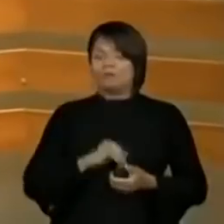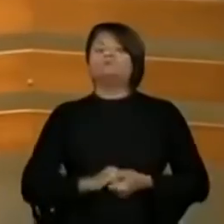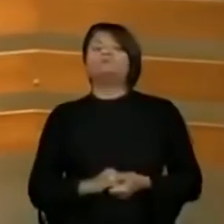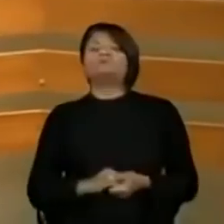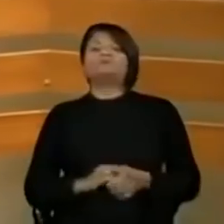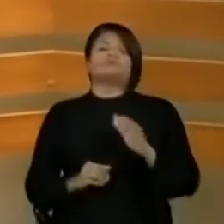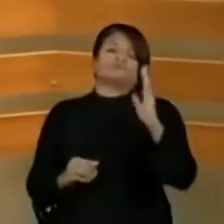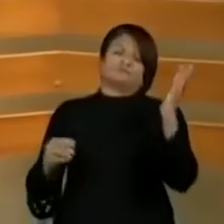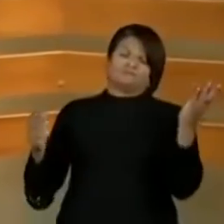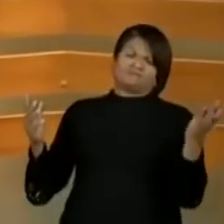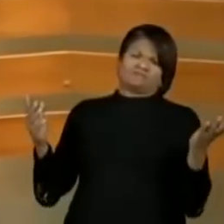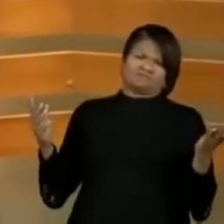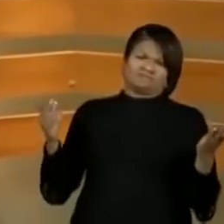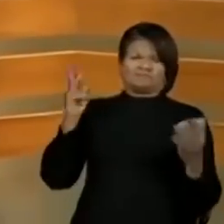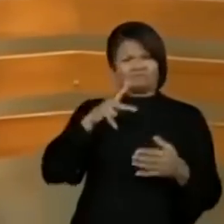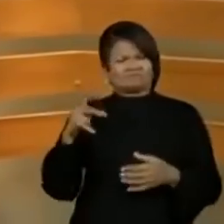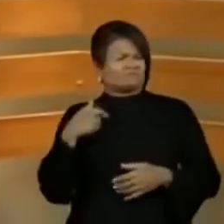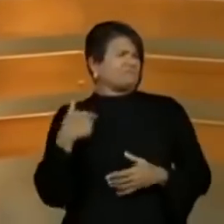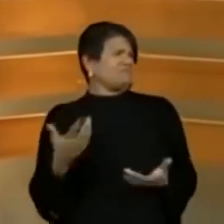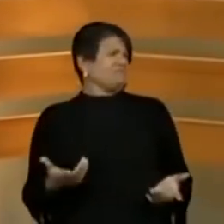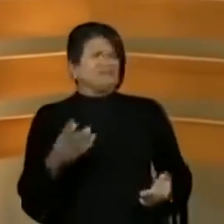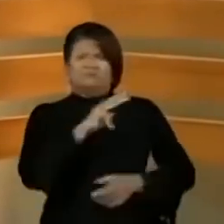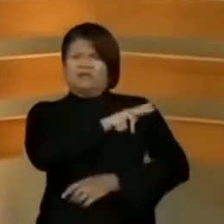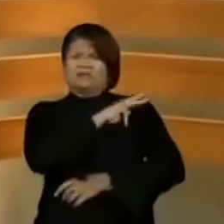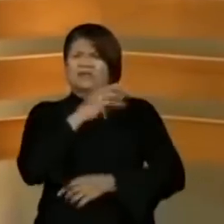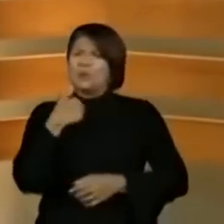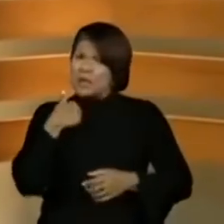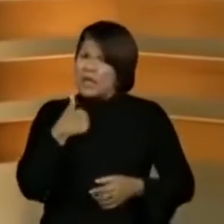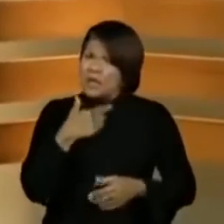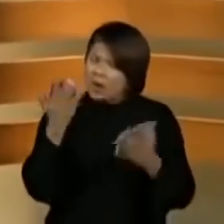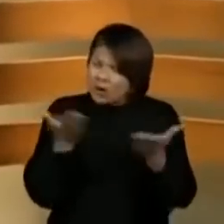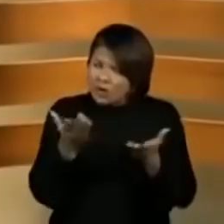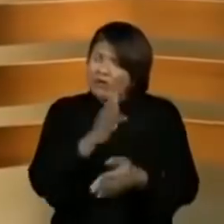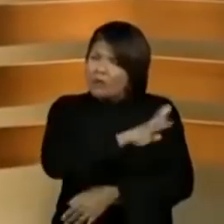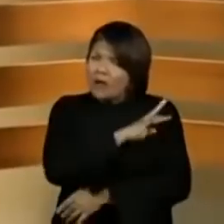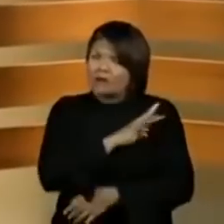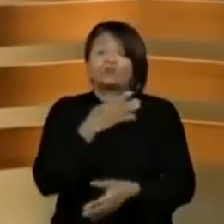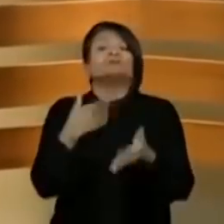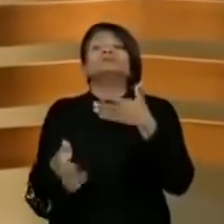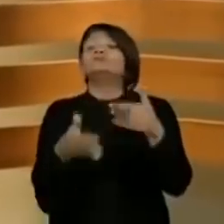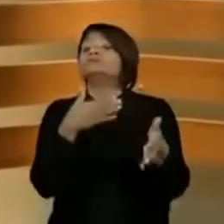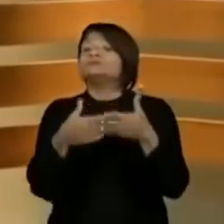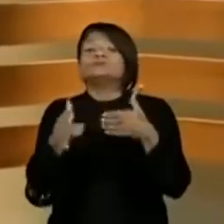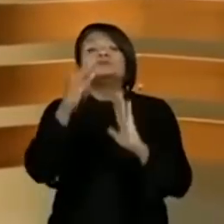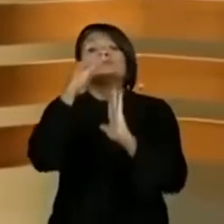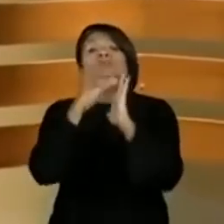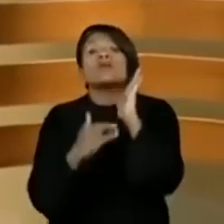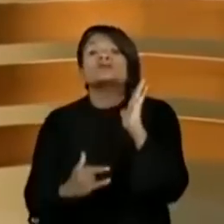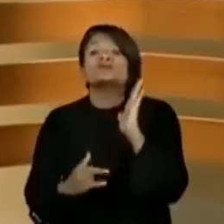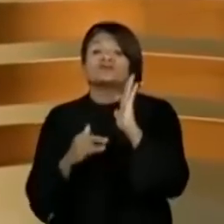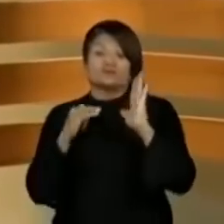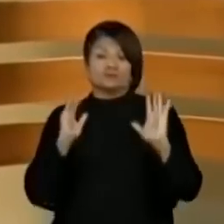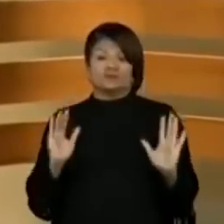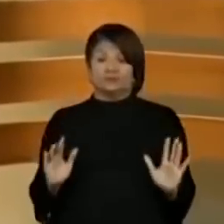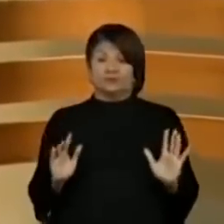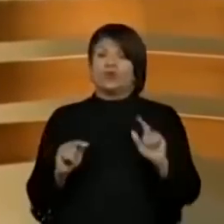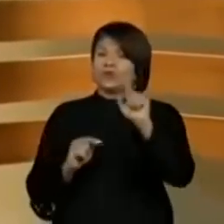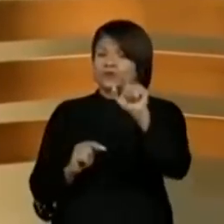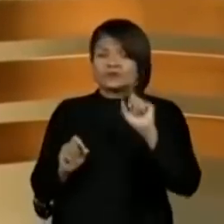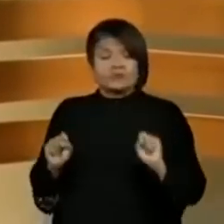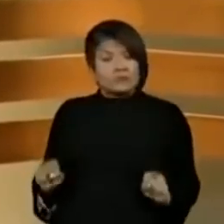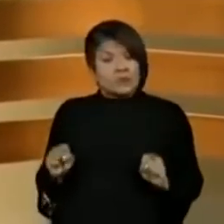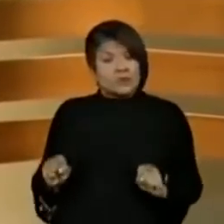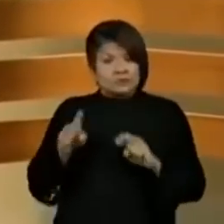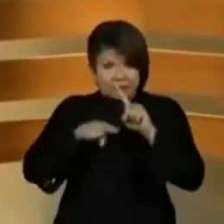Professora, do terceiro ano nós estamos no quarto. Não importa. Nós estamos usando textos. Vocês podem, inclusive, se